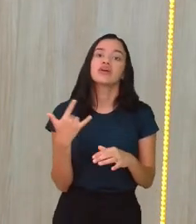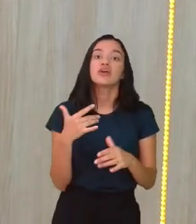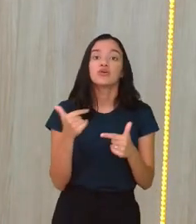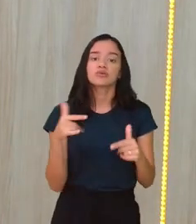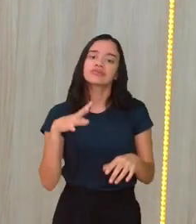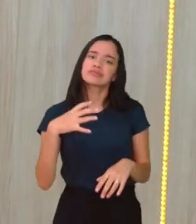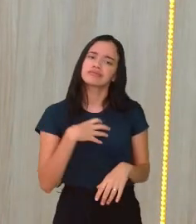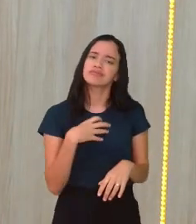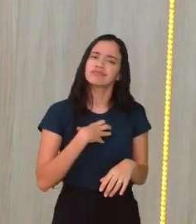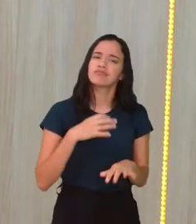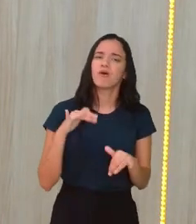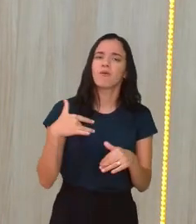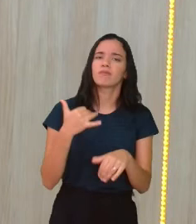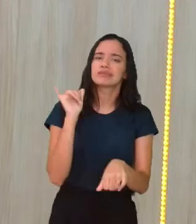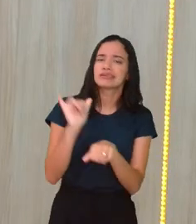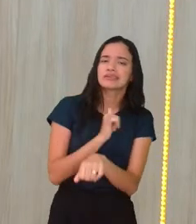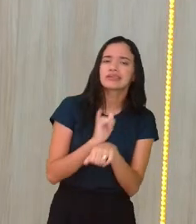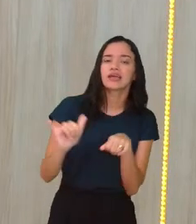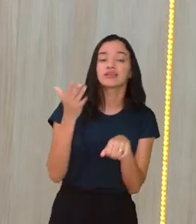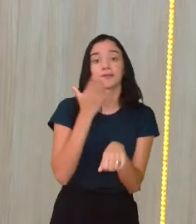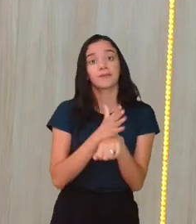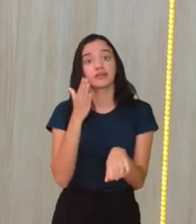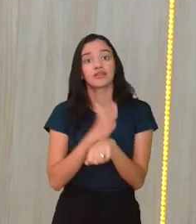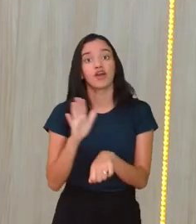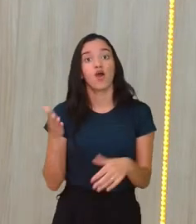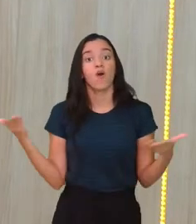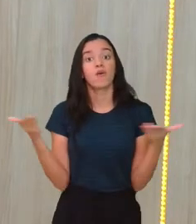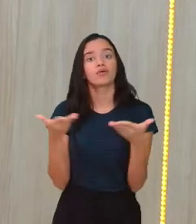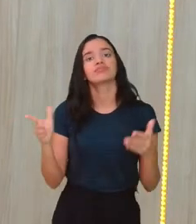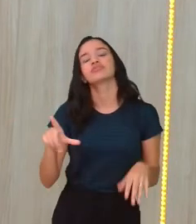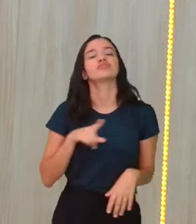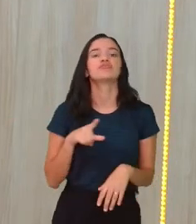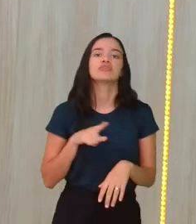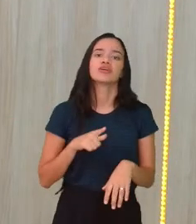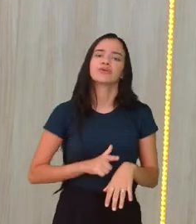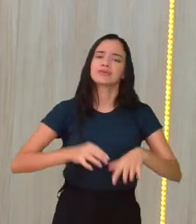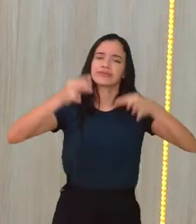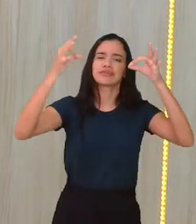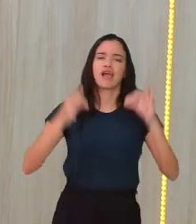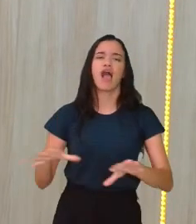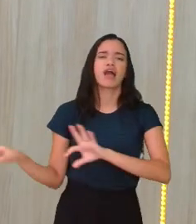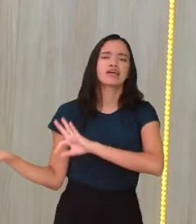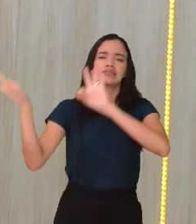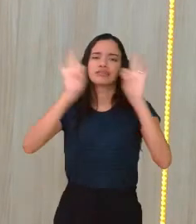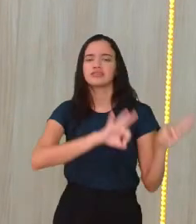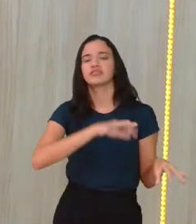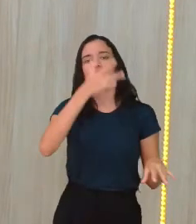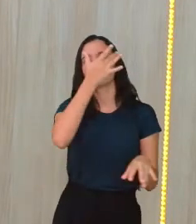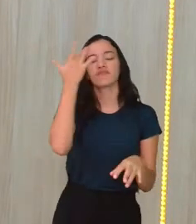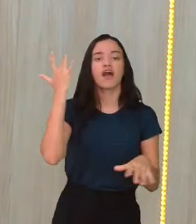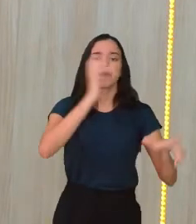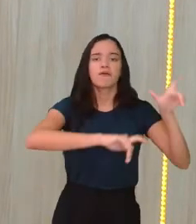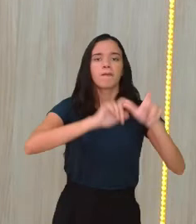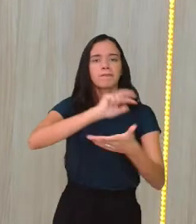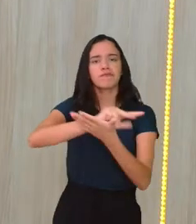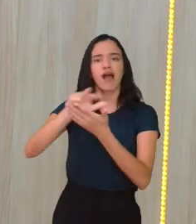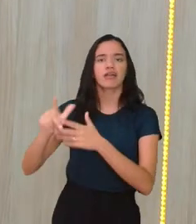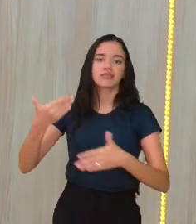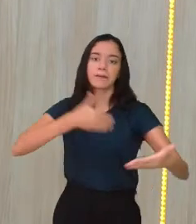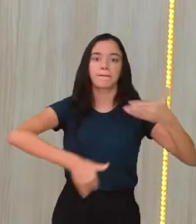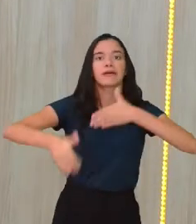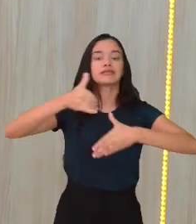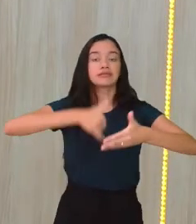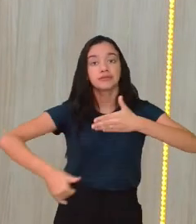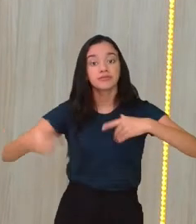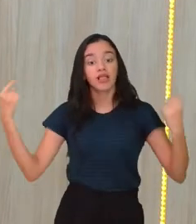outras formas de se praticar. Então, hoje eu tenho certeza que vocês aí assistem diversos jogadores que participam de